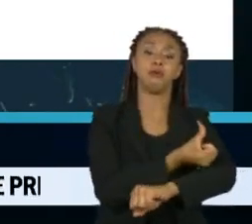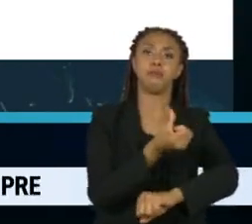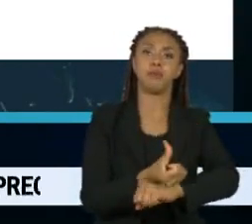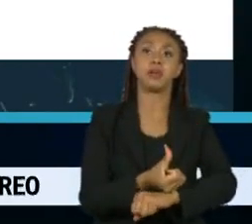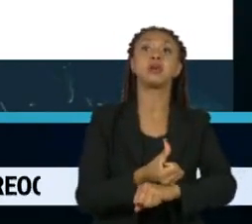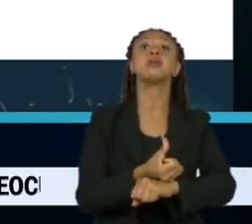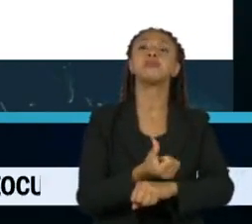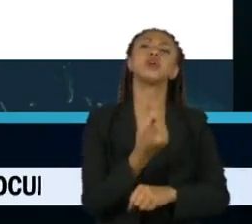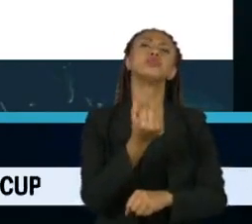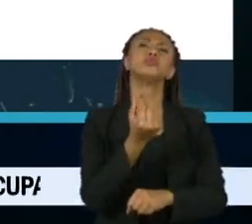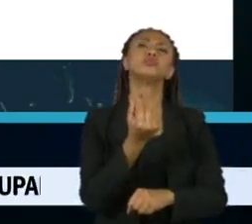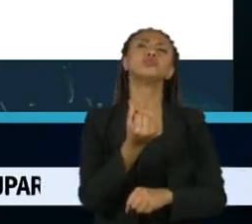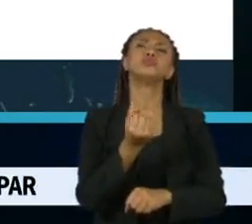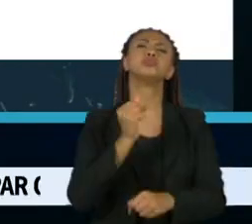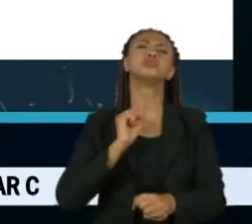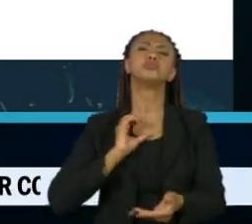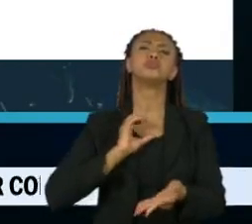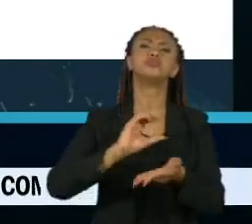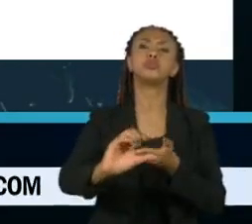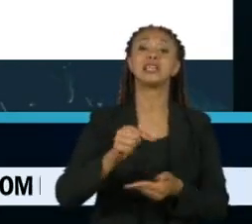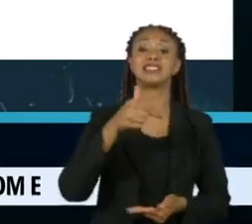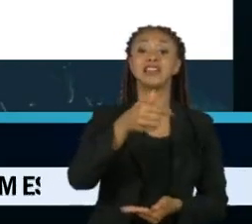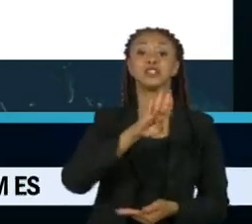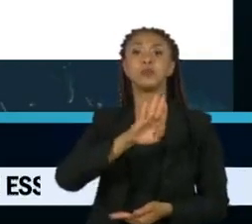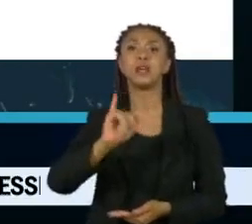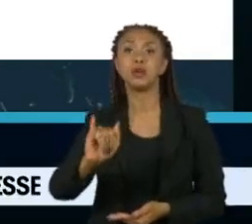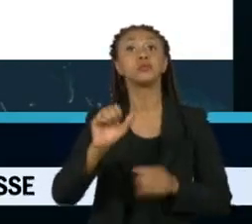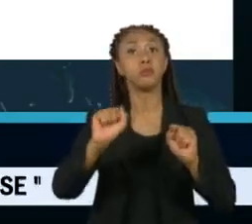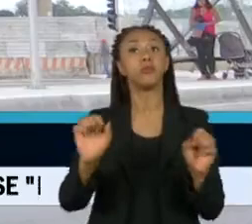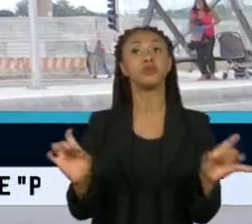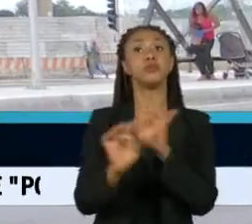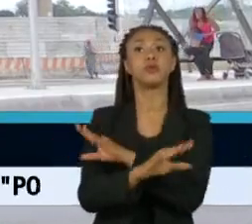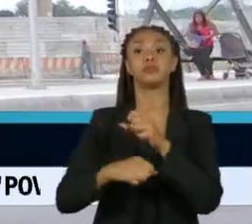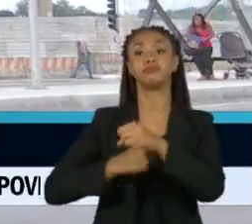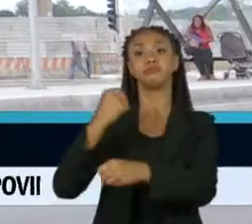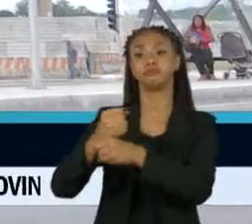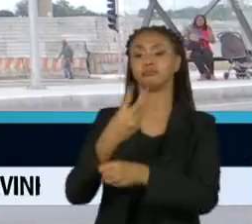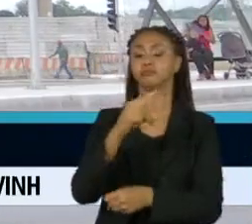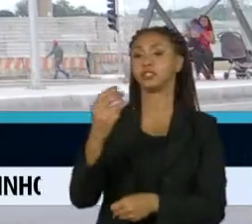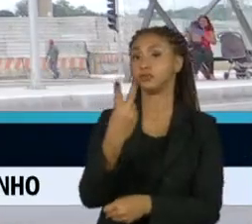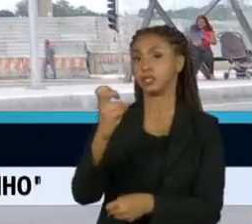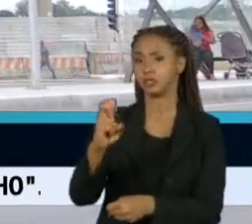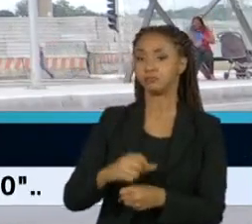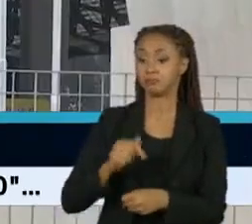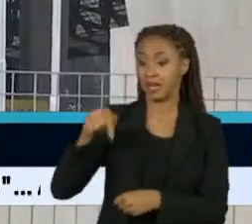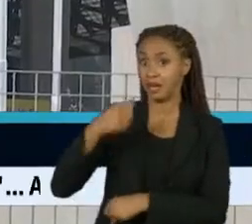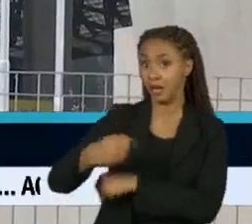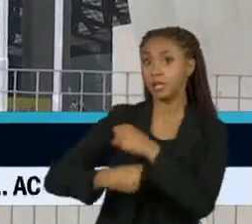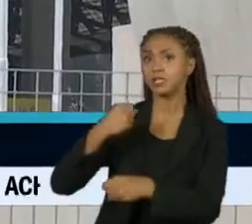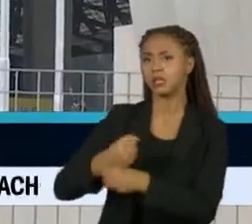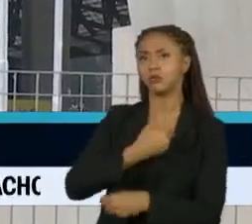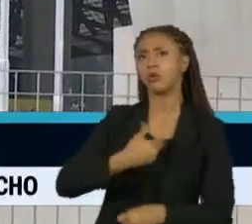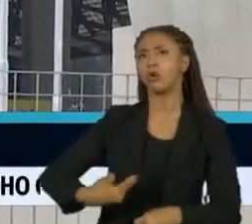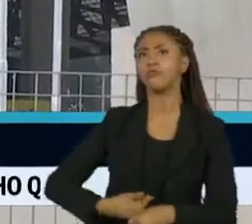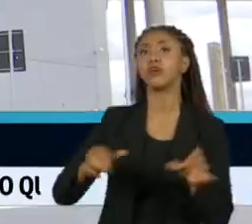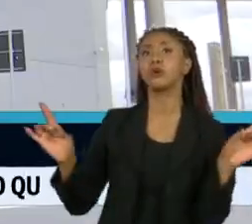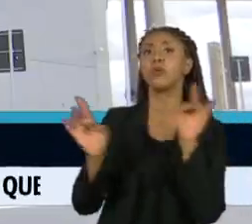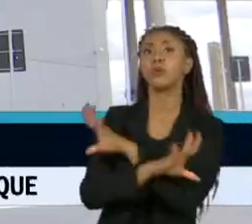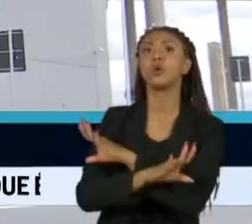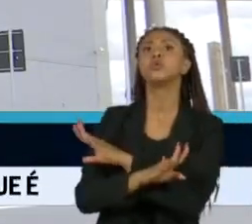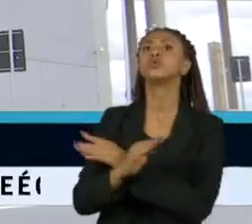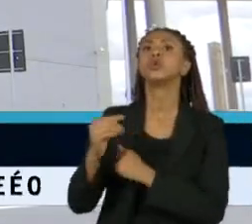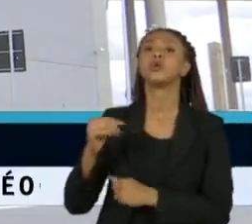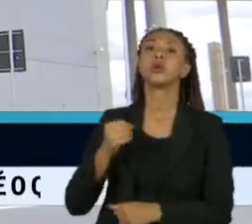bilhões de reais e deverá ficar pronta em 2025. Neste ano, o governo de São Paulo entregou a estação Vila